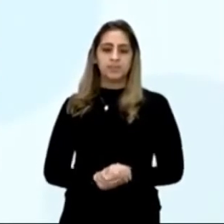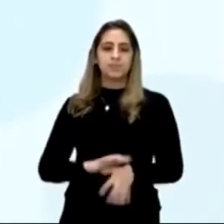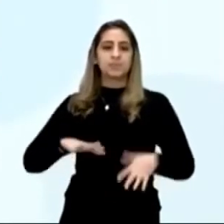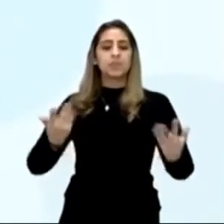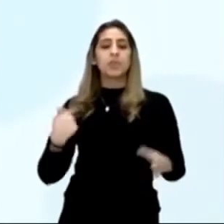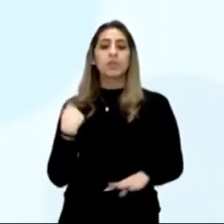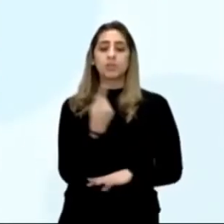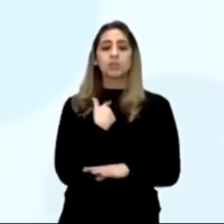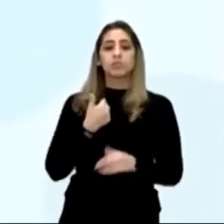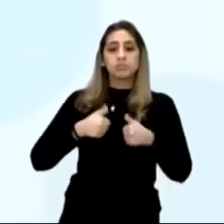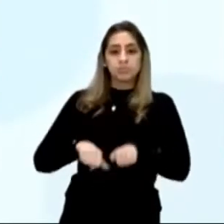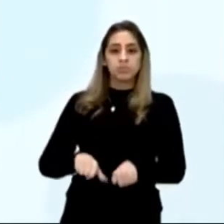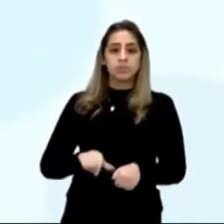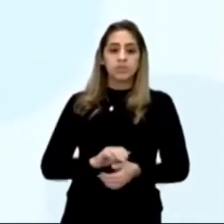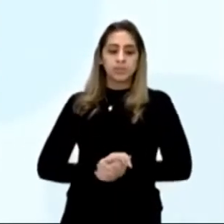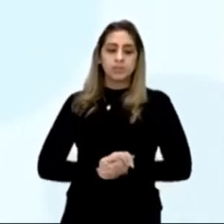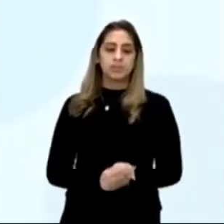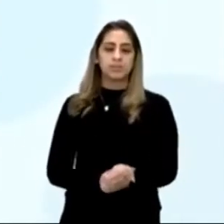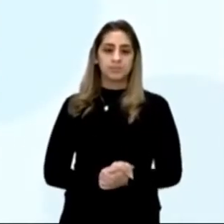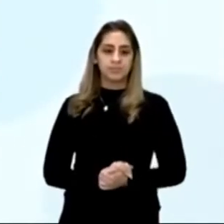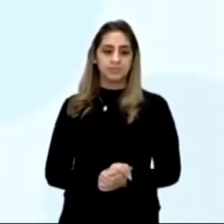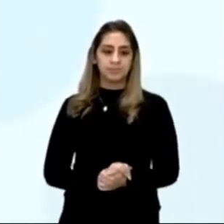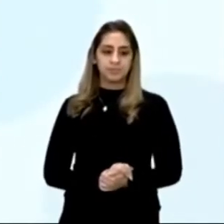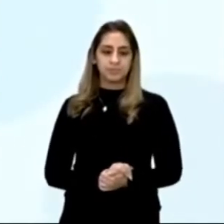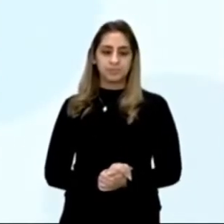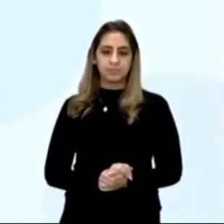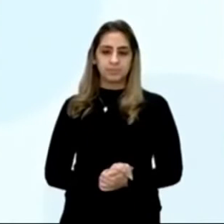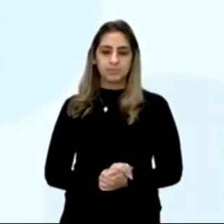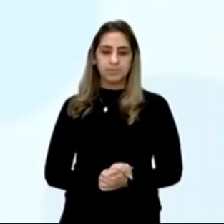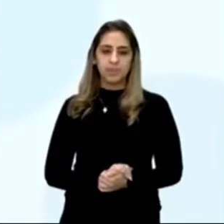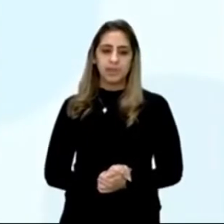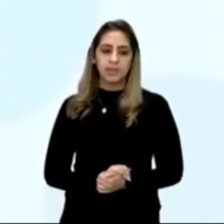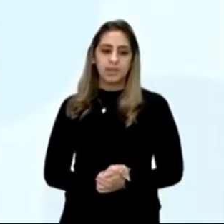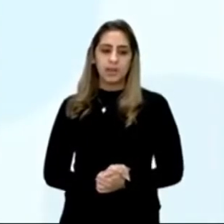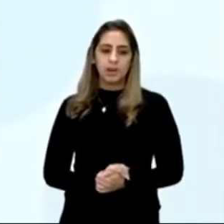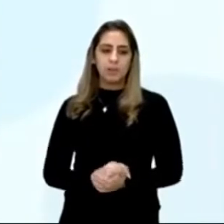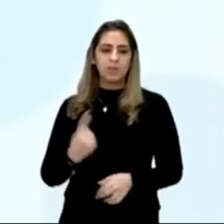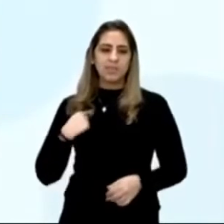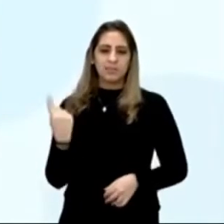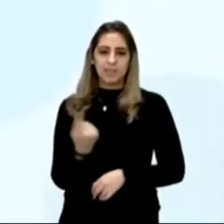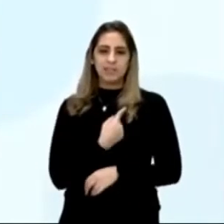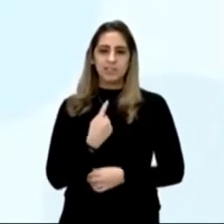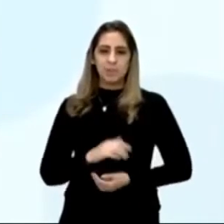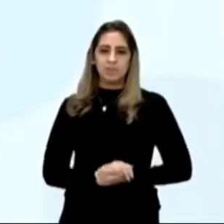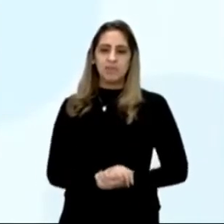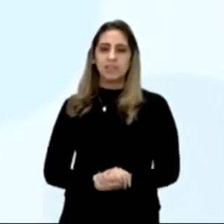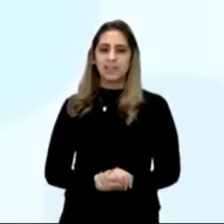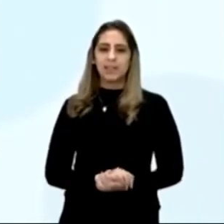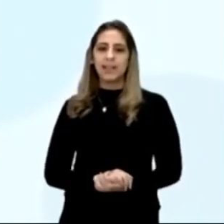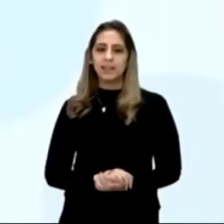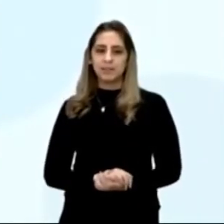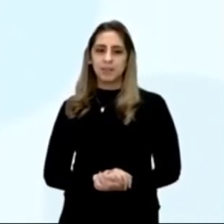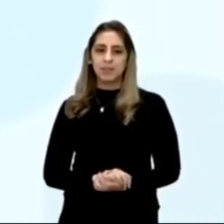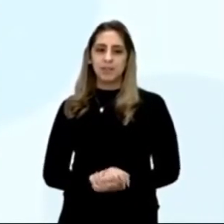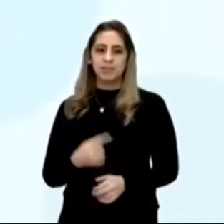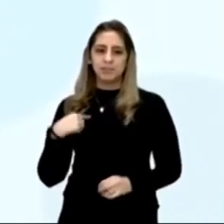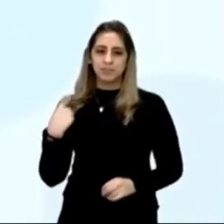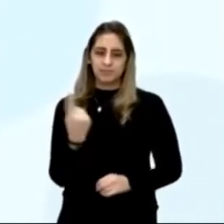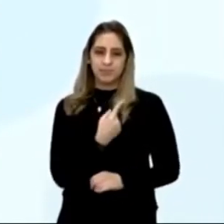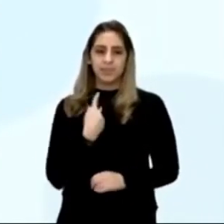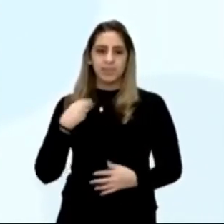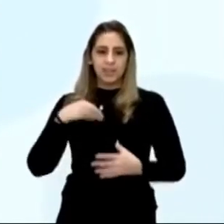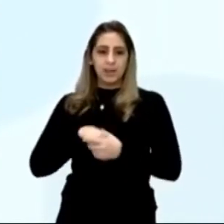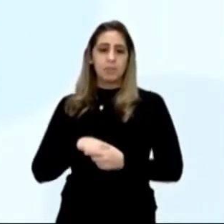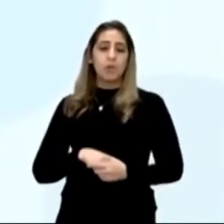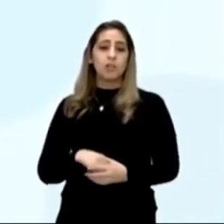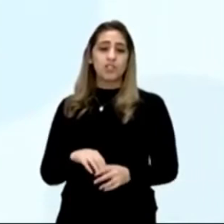então lançamos fora os batéis e esquifes, e vieram logo todos, os capitães das naus, a esta nau do capitão Mor, onde falaram